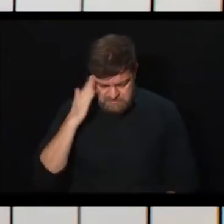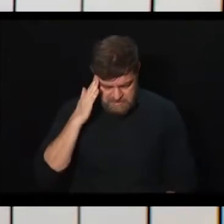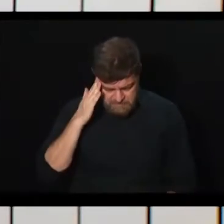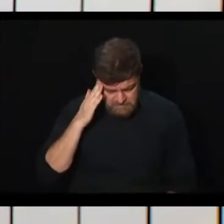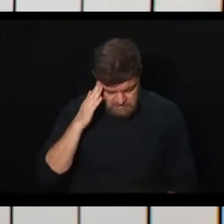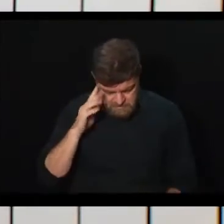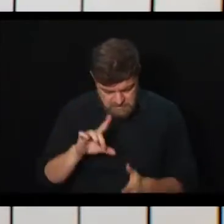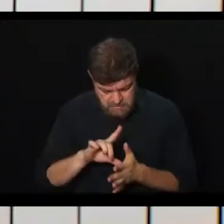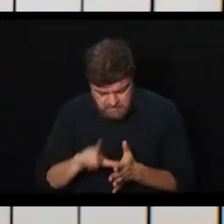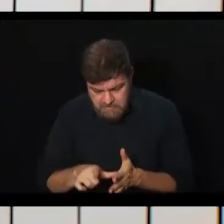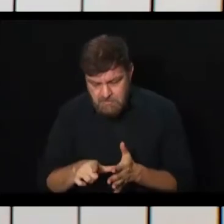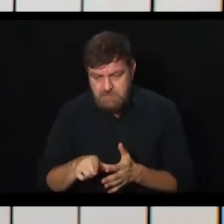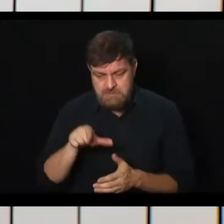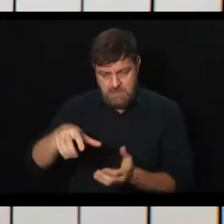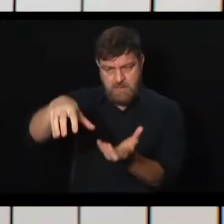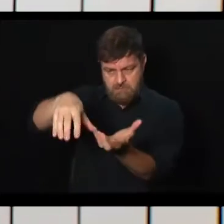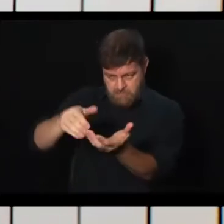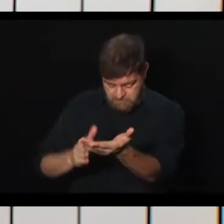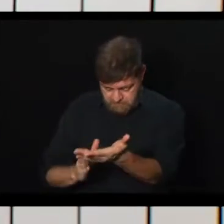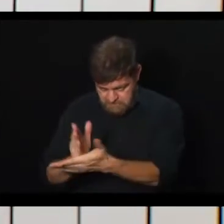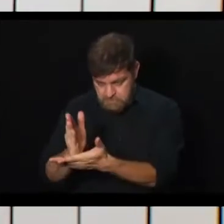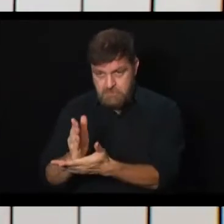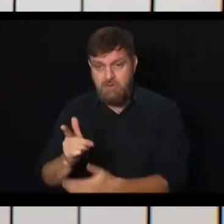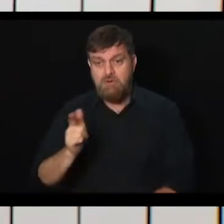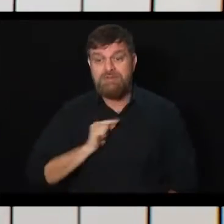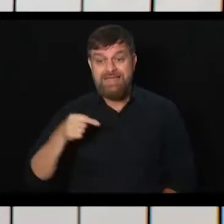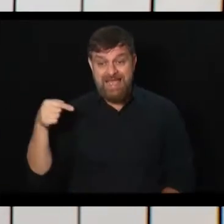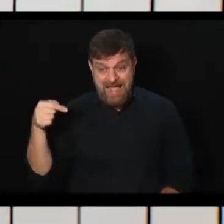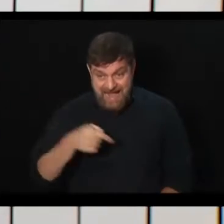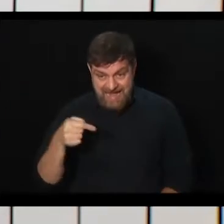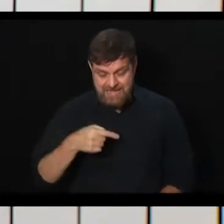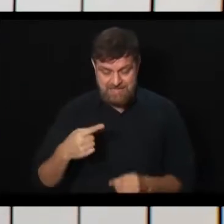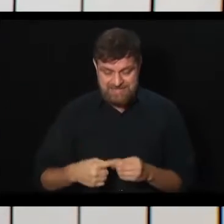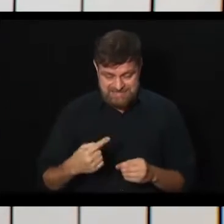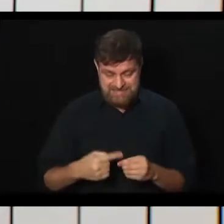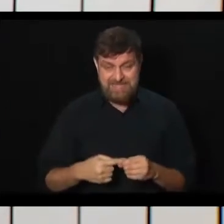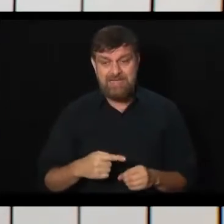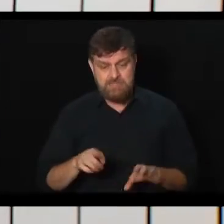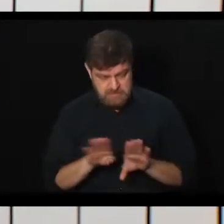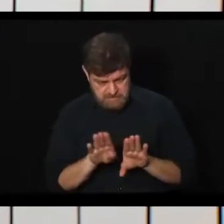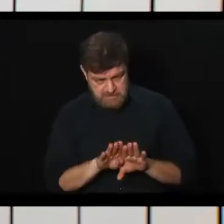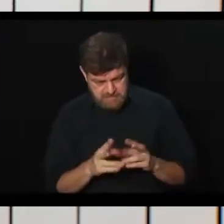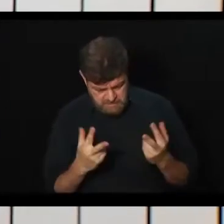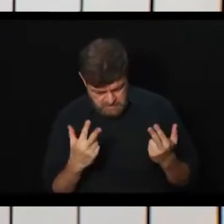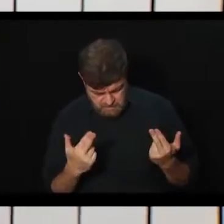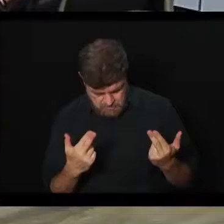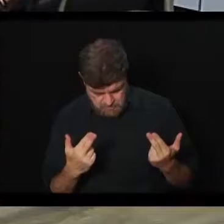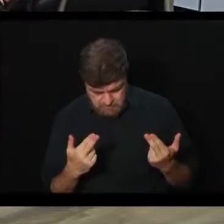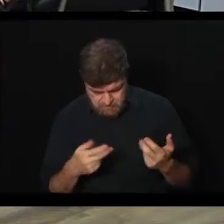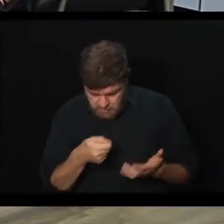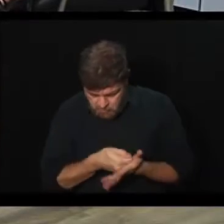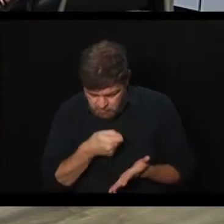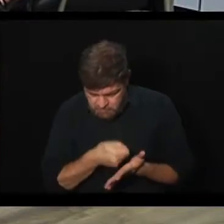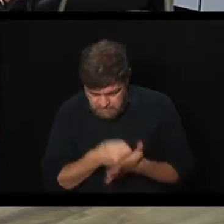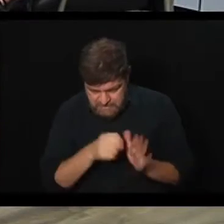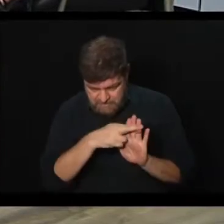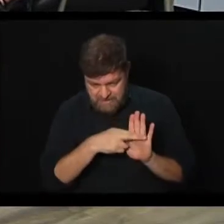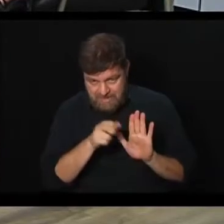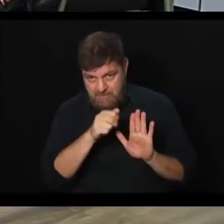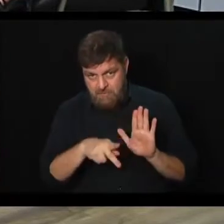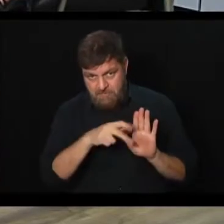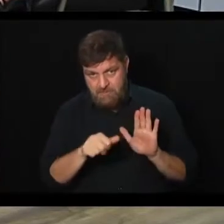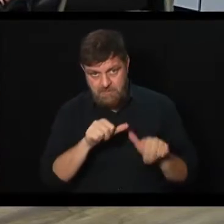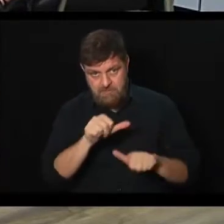municípios que têm o próprio regime de Previdência teriam que fazer. Eles não teriam que fazer. Na verdade, assim,